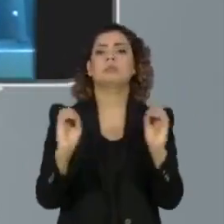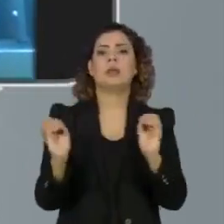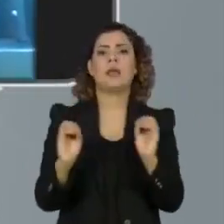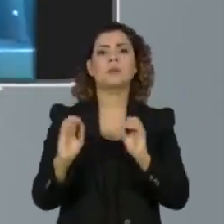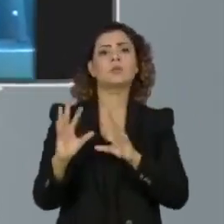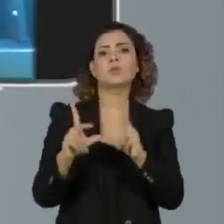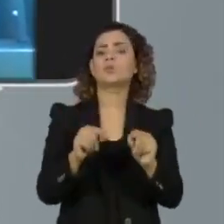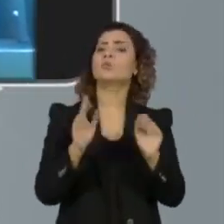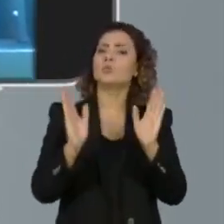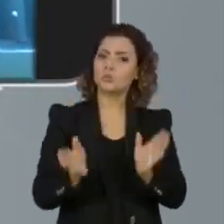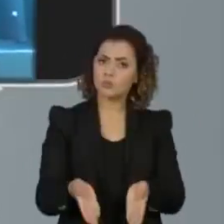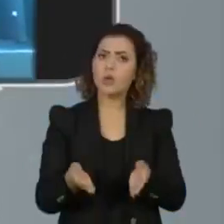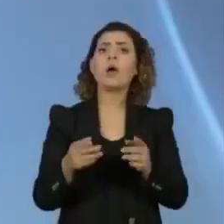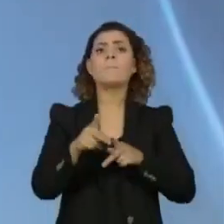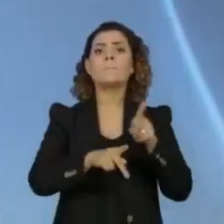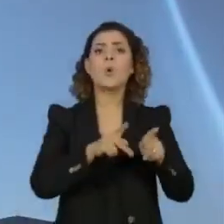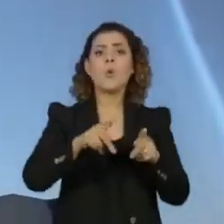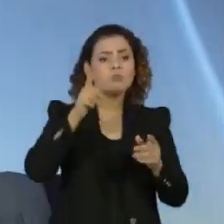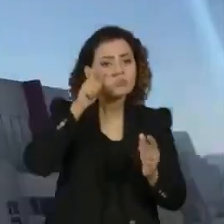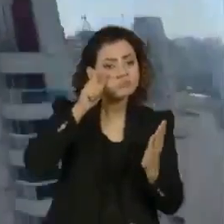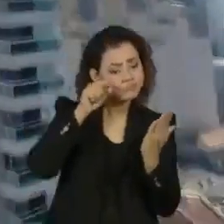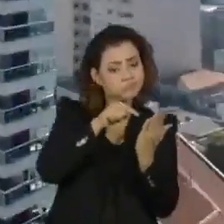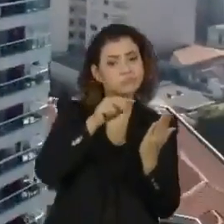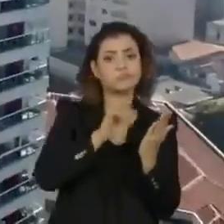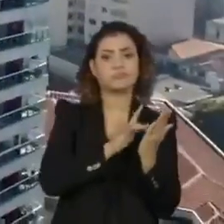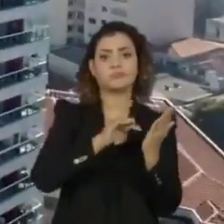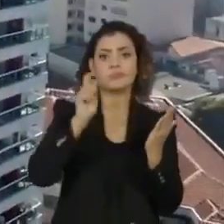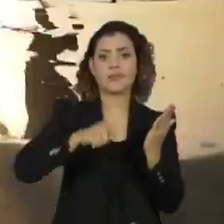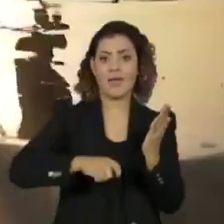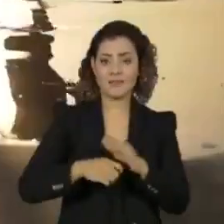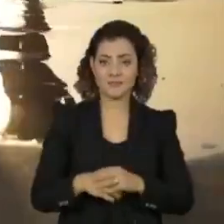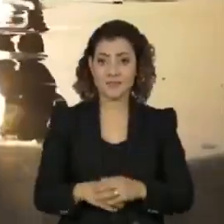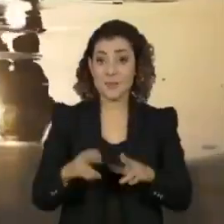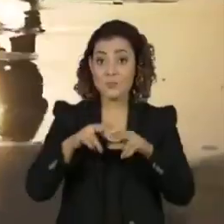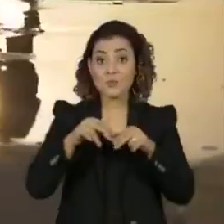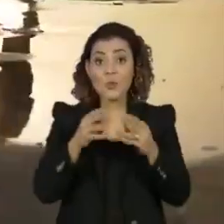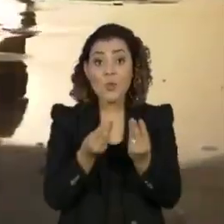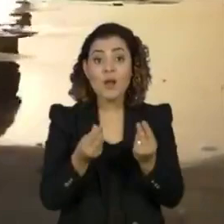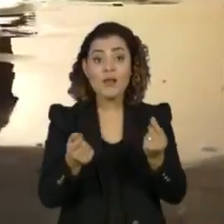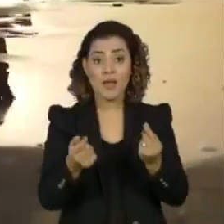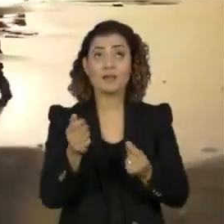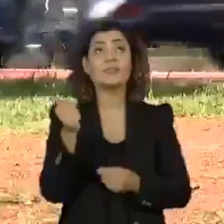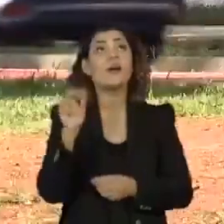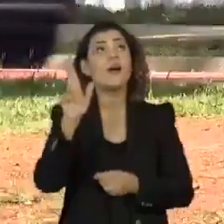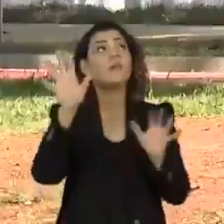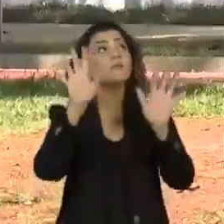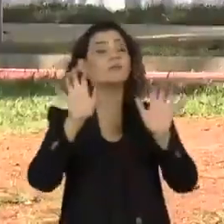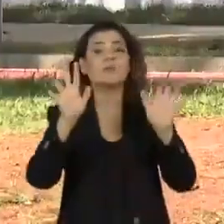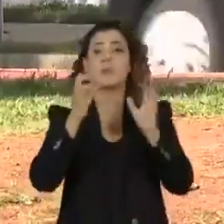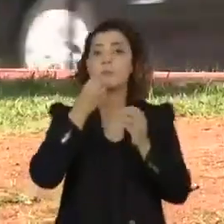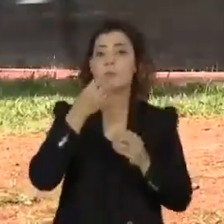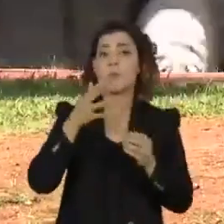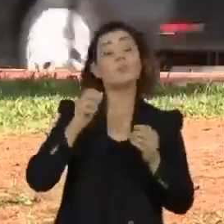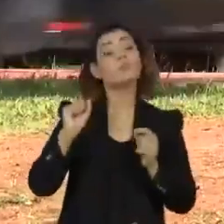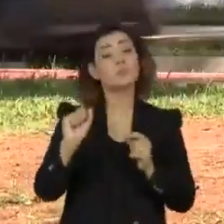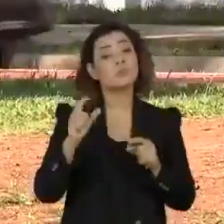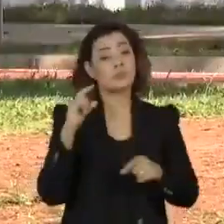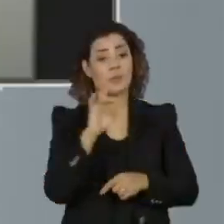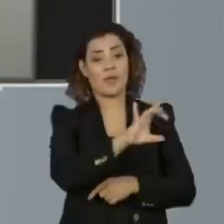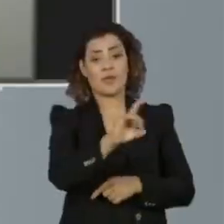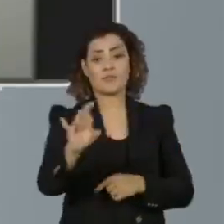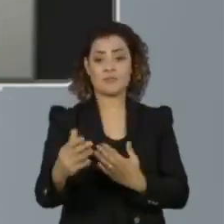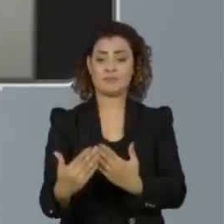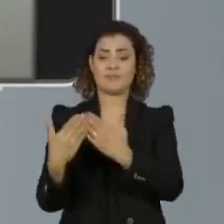tudo isso pode ser acessado pela população. A qualidade do ar faz toda a diferença pra saúde do ambiente e de cada um de